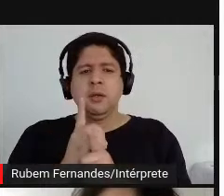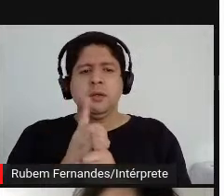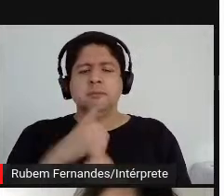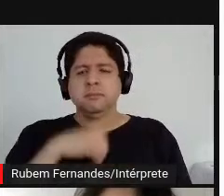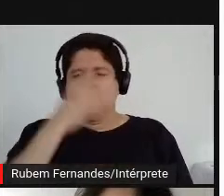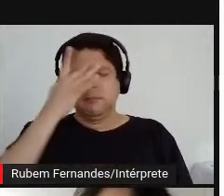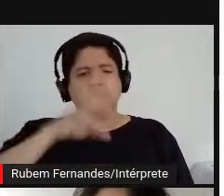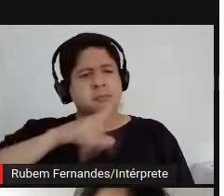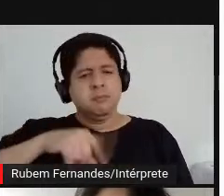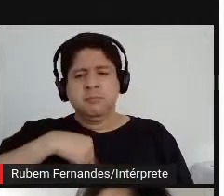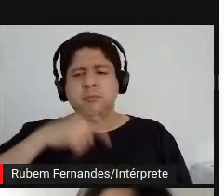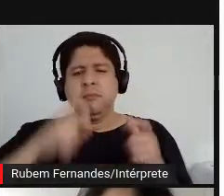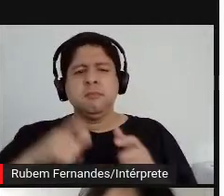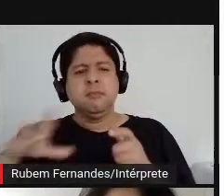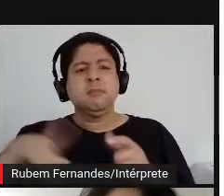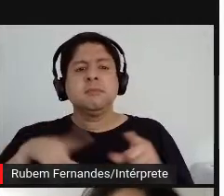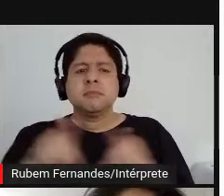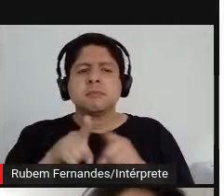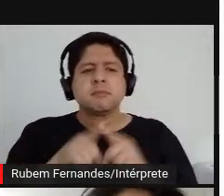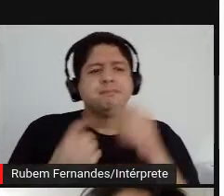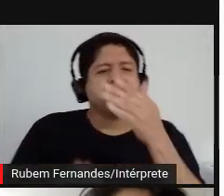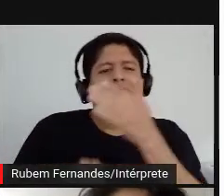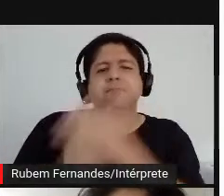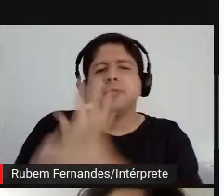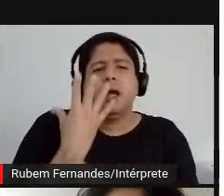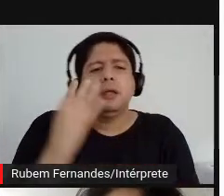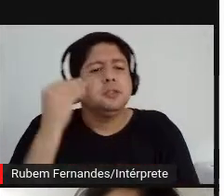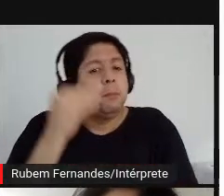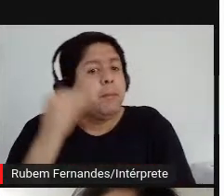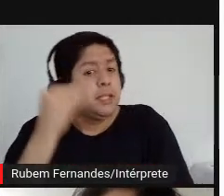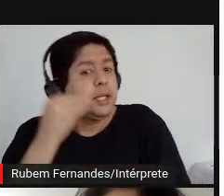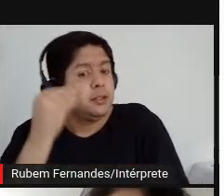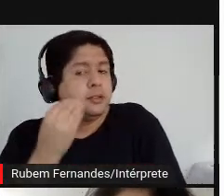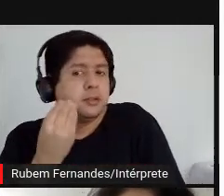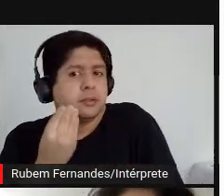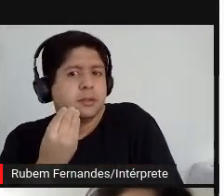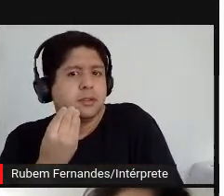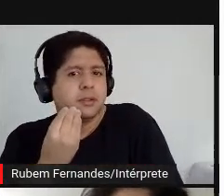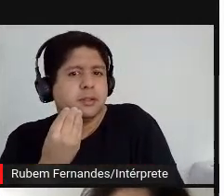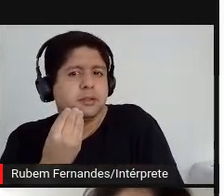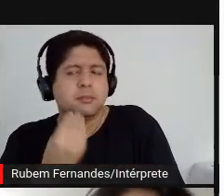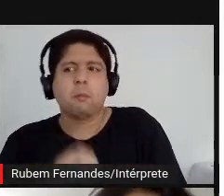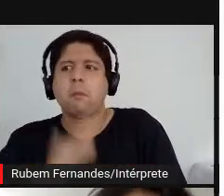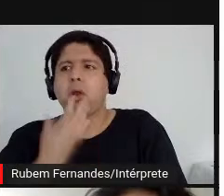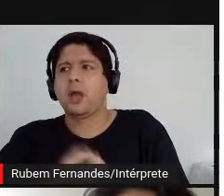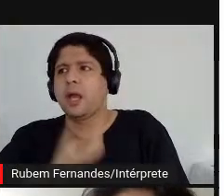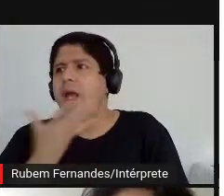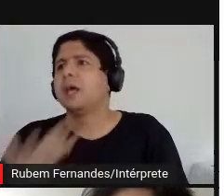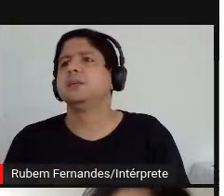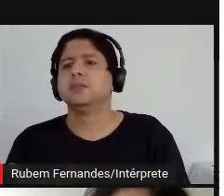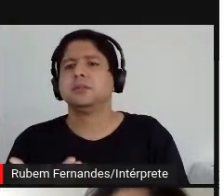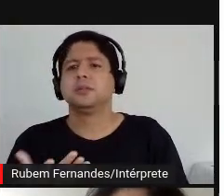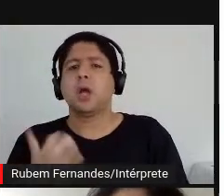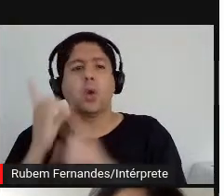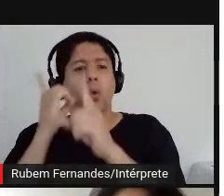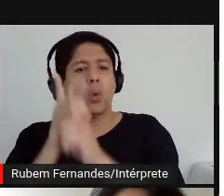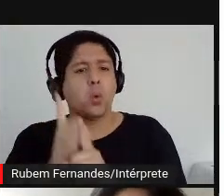meu e criando uma experiência artística, poética, estética, de encontro